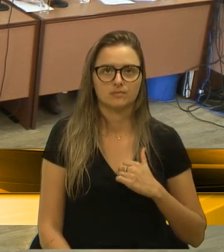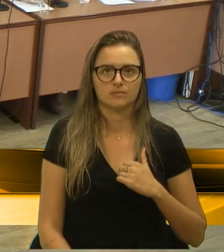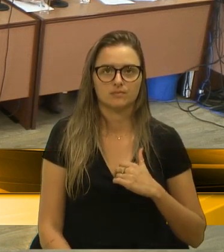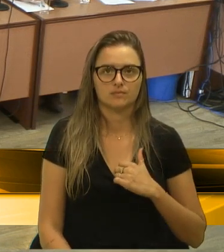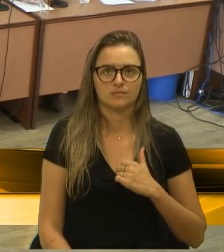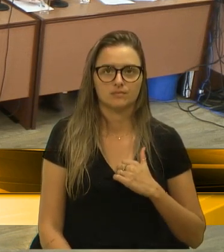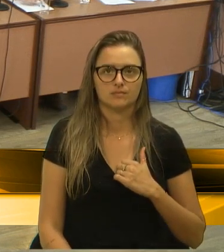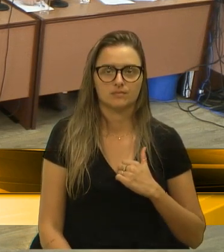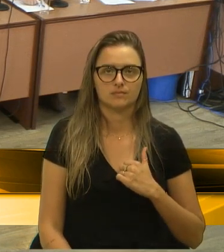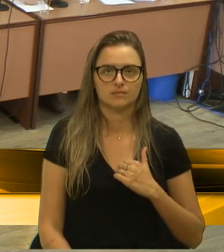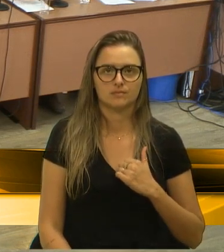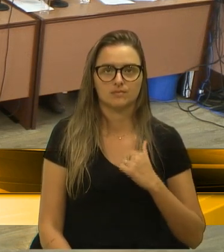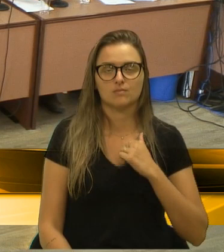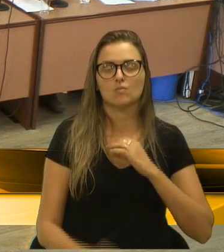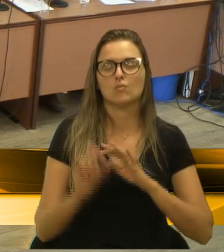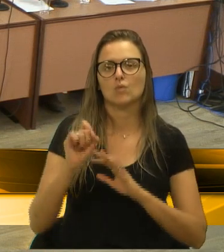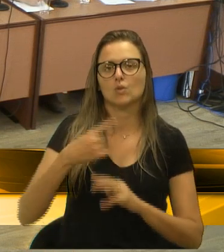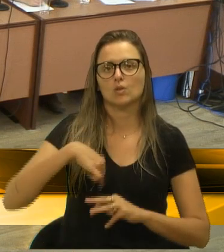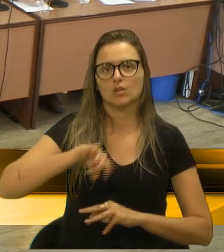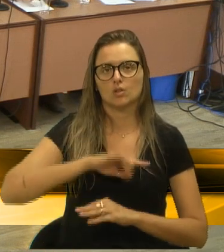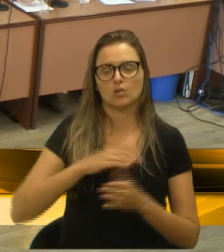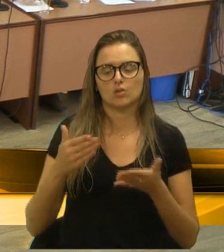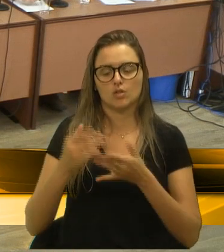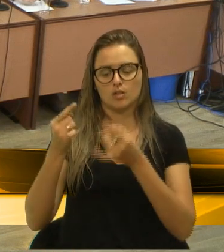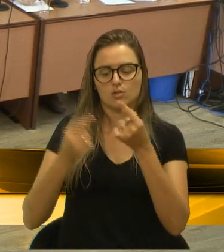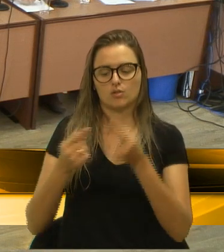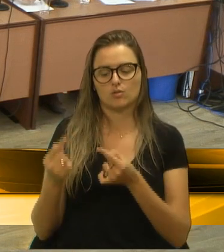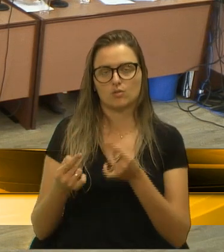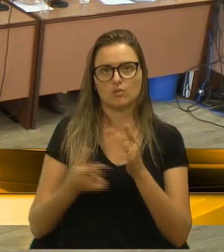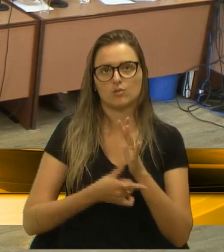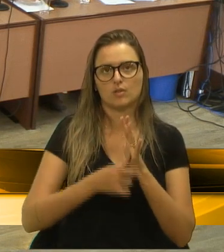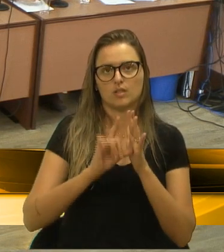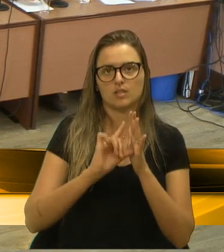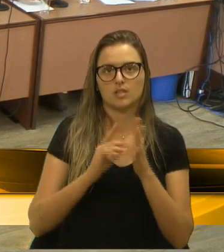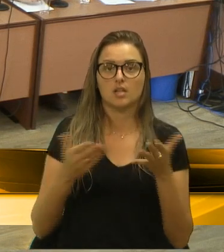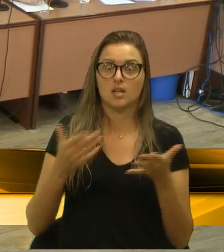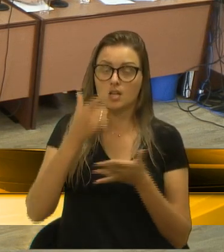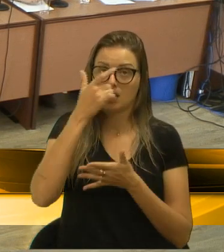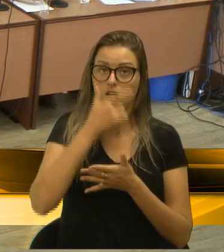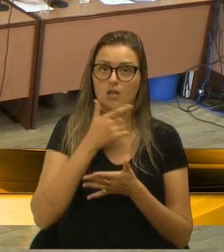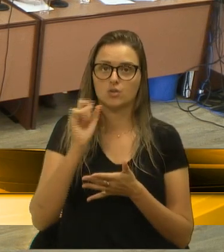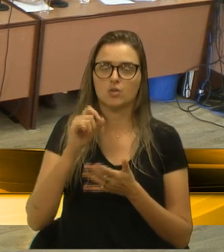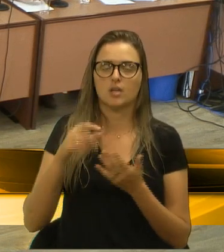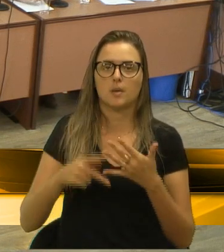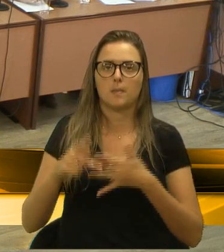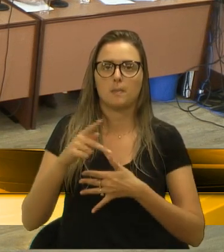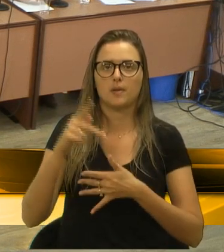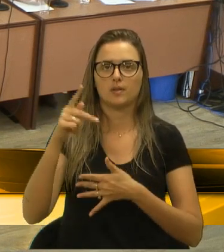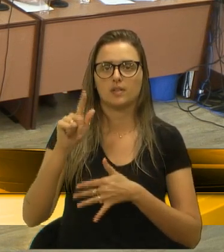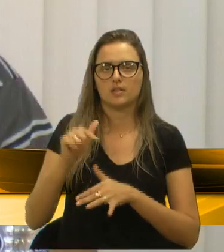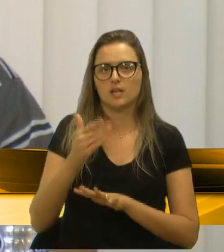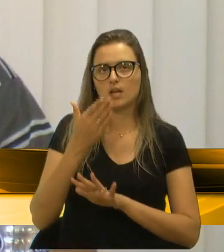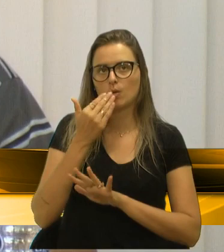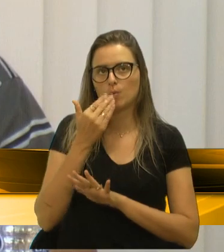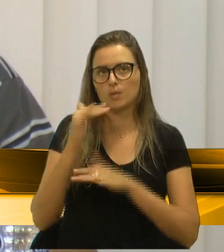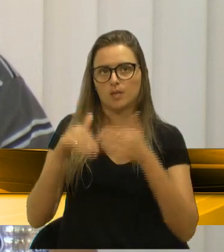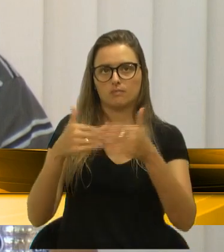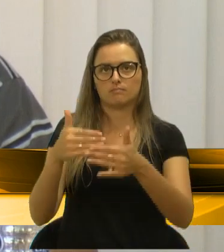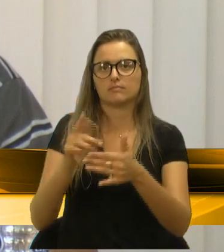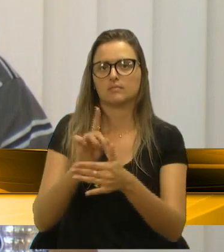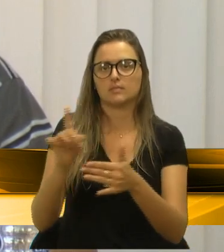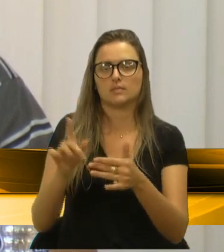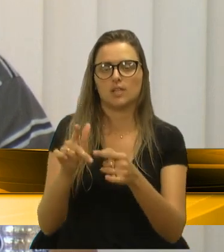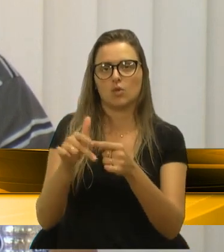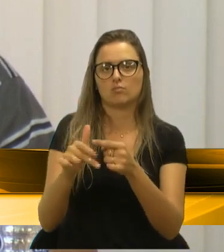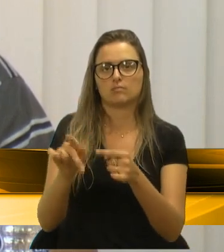O que a gente já tinha discutido, acho que a gente deve priorizar a cadeia alimentar, não restringir.